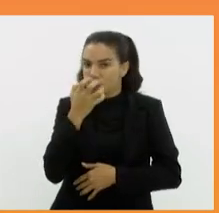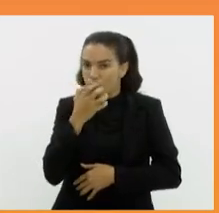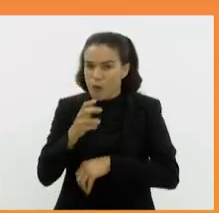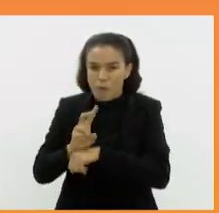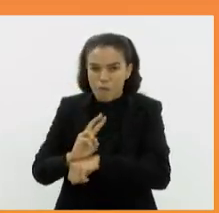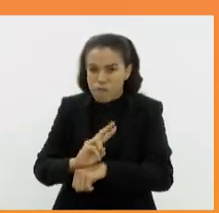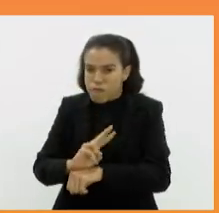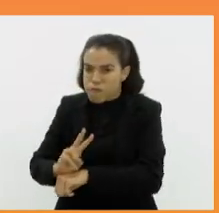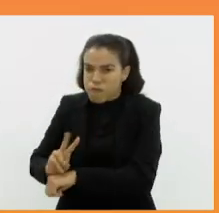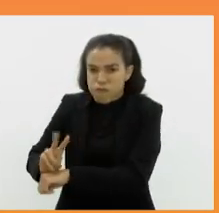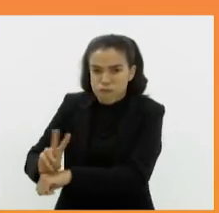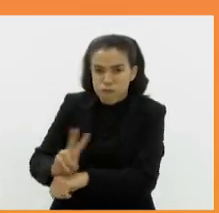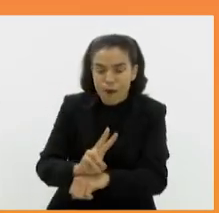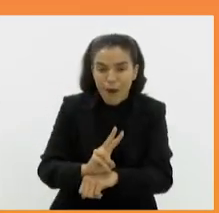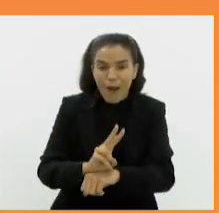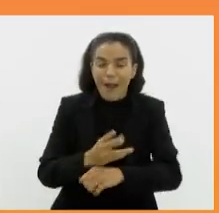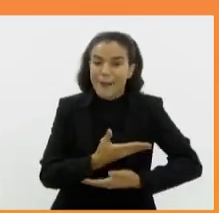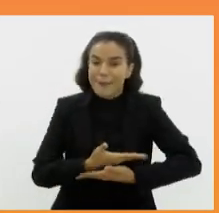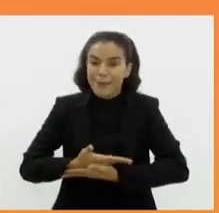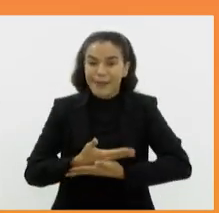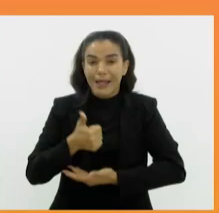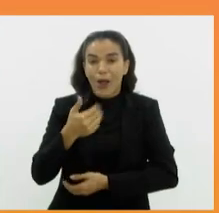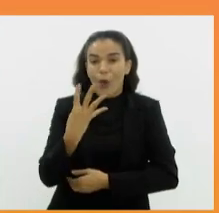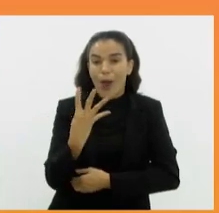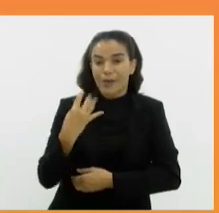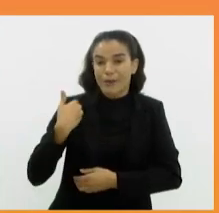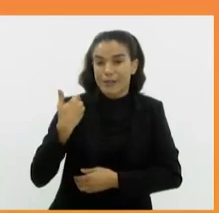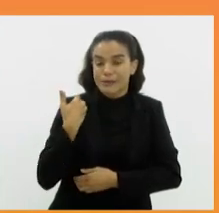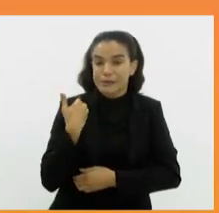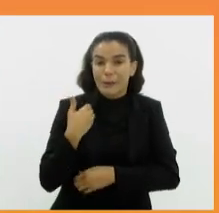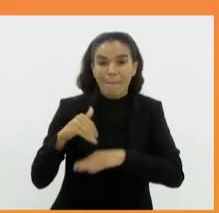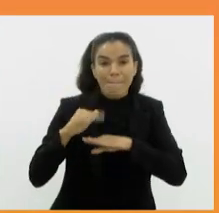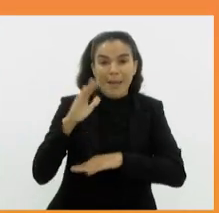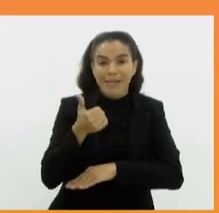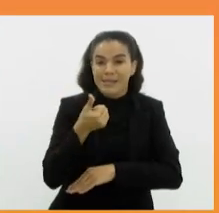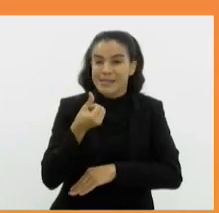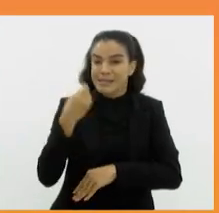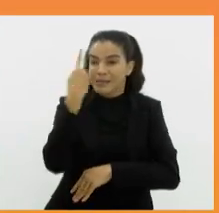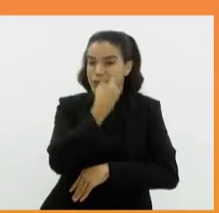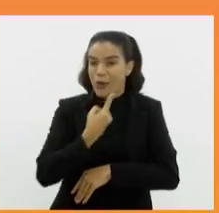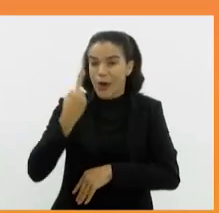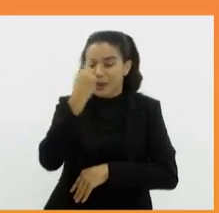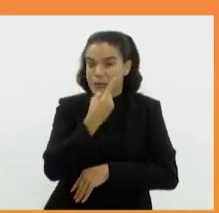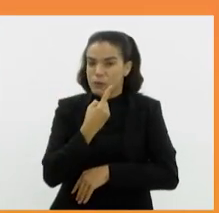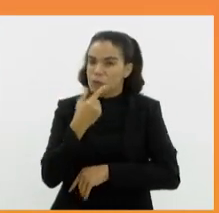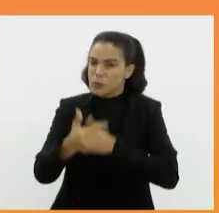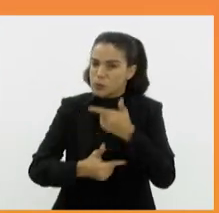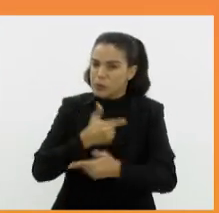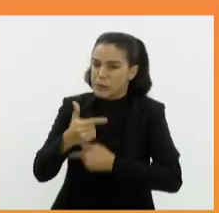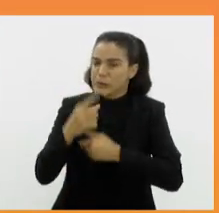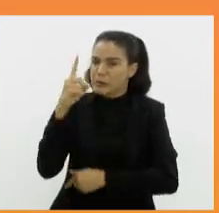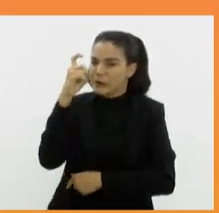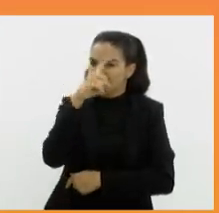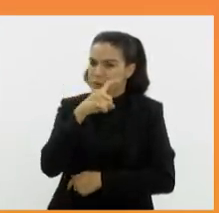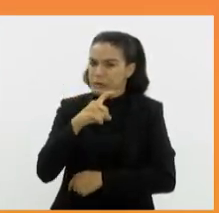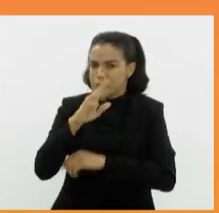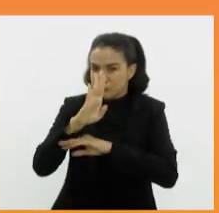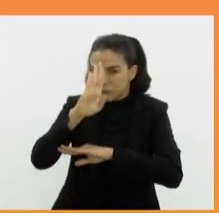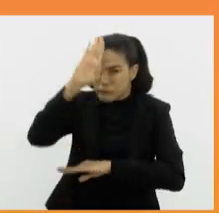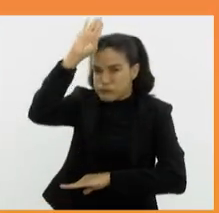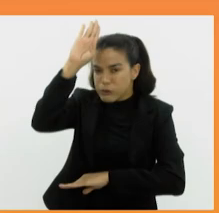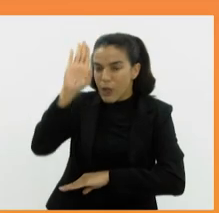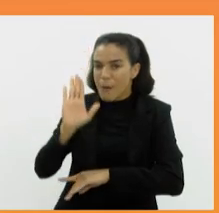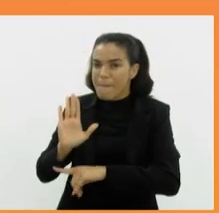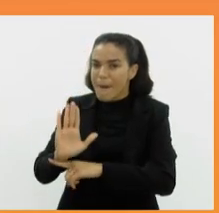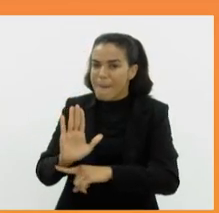a Ayla de apenas 4 anos, que ficou mais de 16 horas debaixo dos escombros. Foi um trabalho muito difícil dos bombeiros, que mobilizou